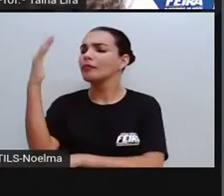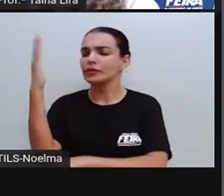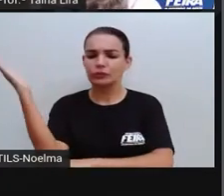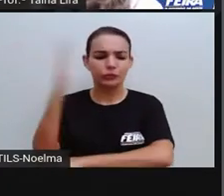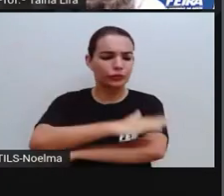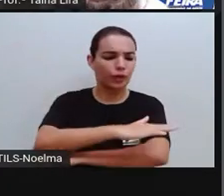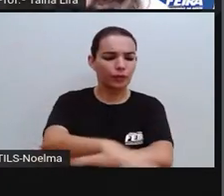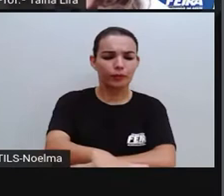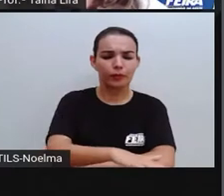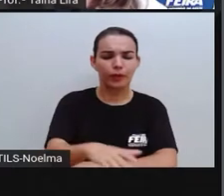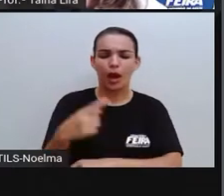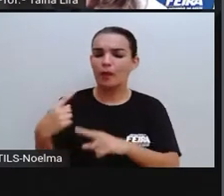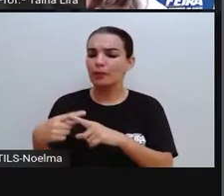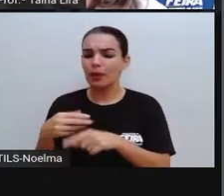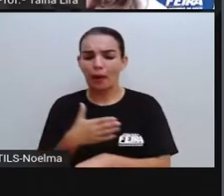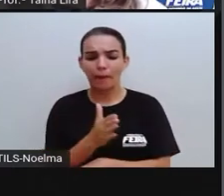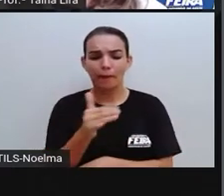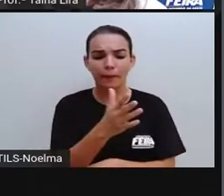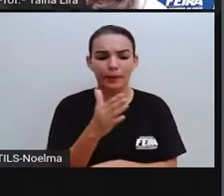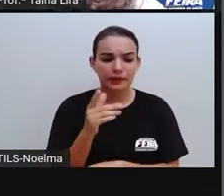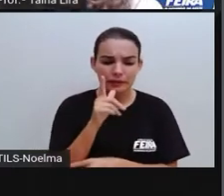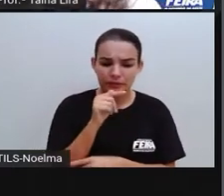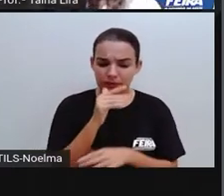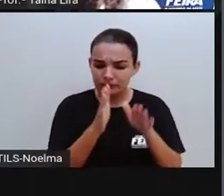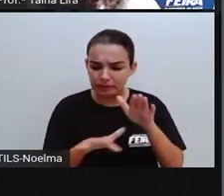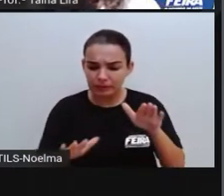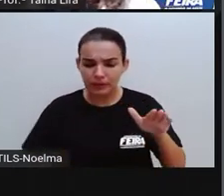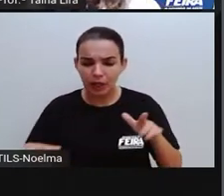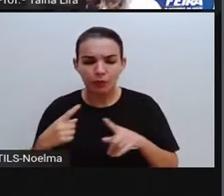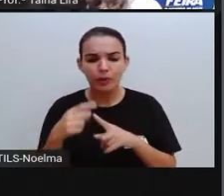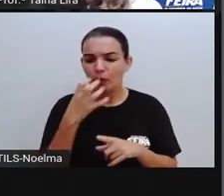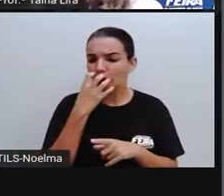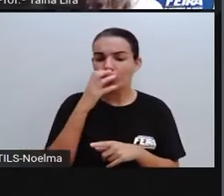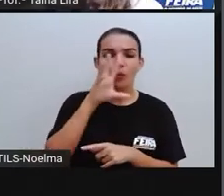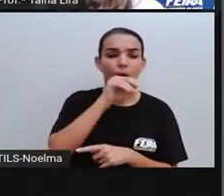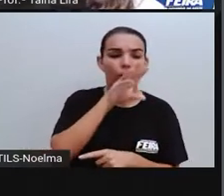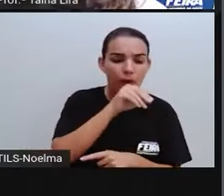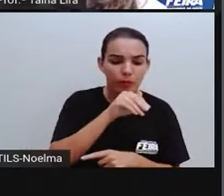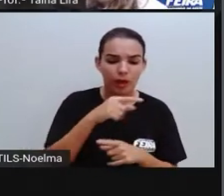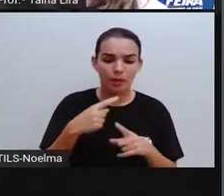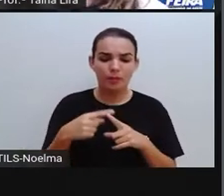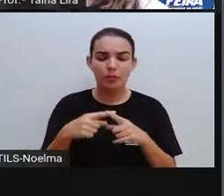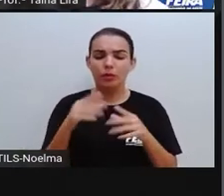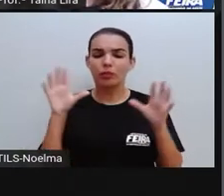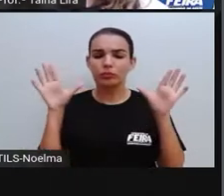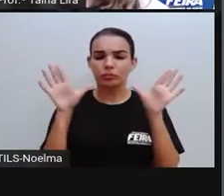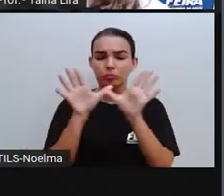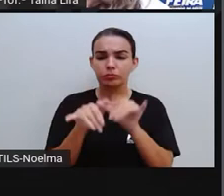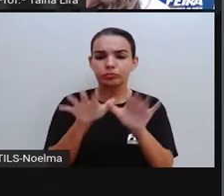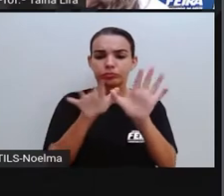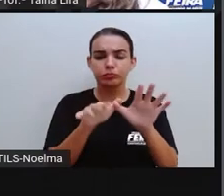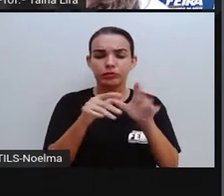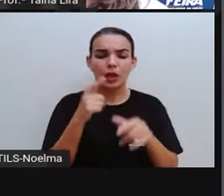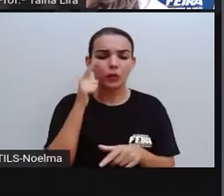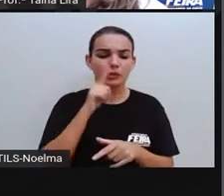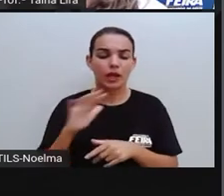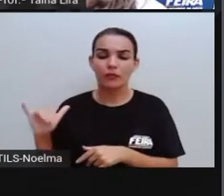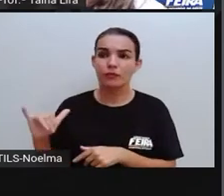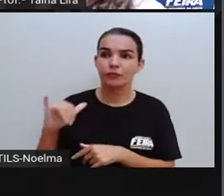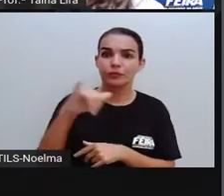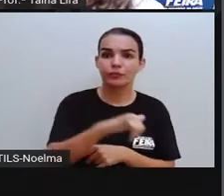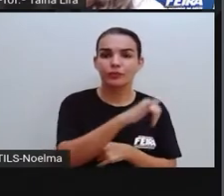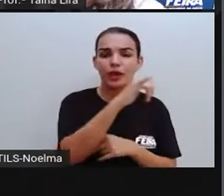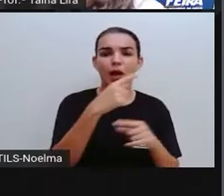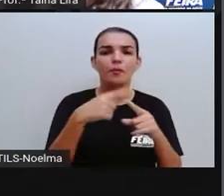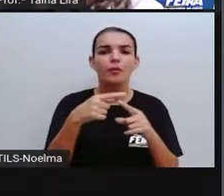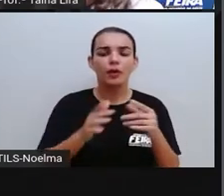chão? Porquê o peixe está no mar? Porquê o cachorro late? Como o pássaro consegue voar? Porquê o rio corre